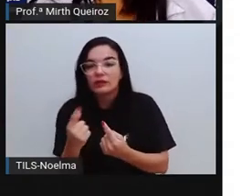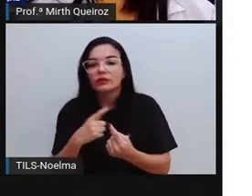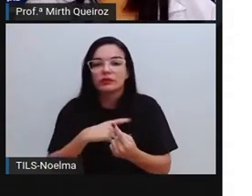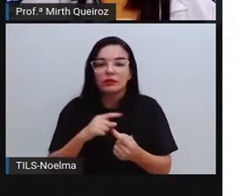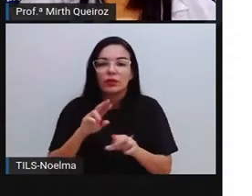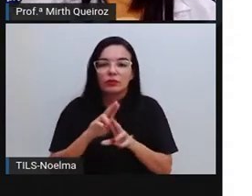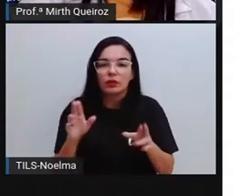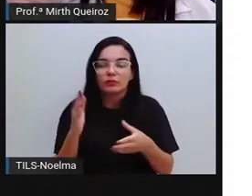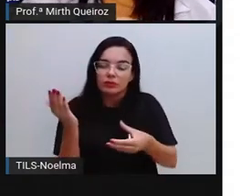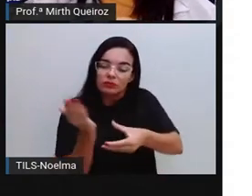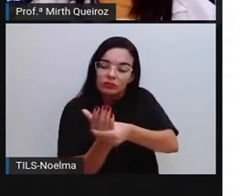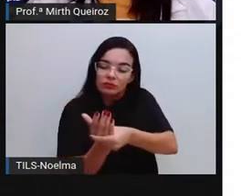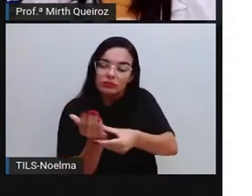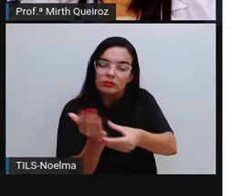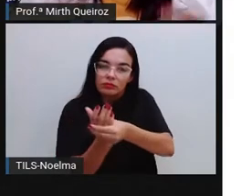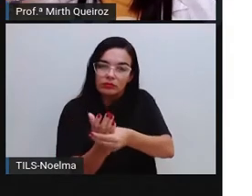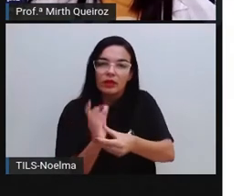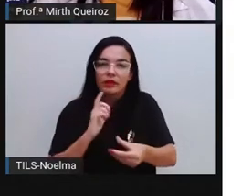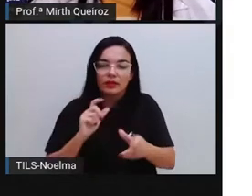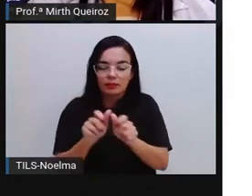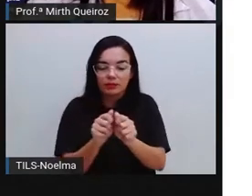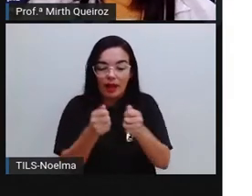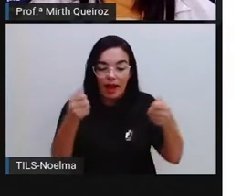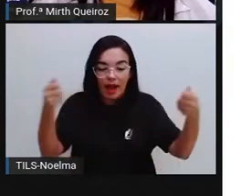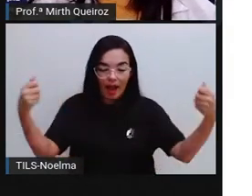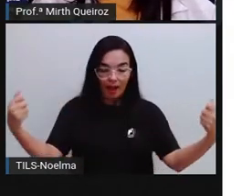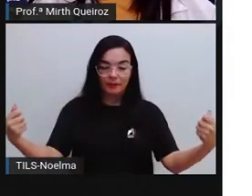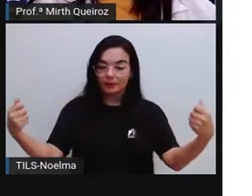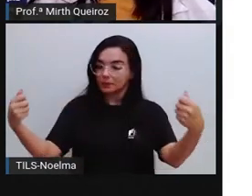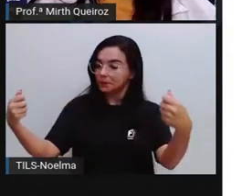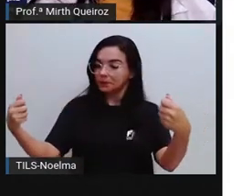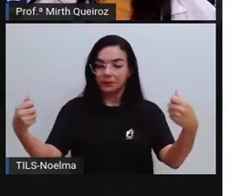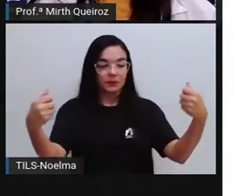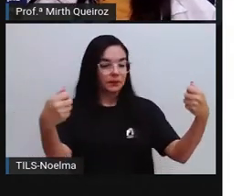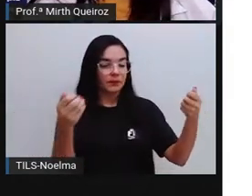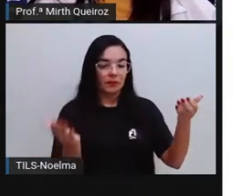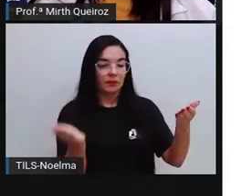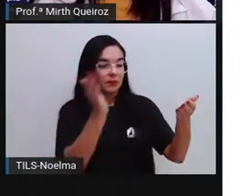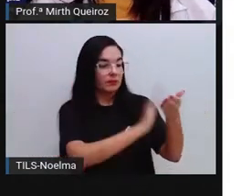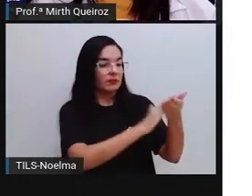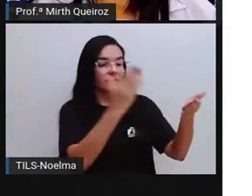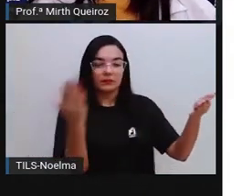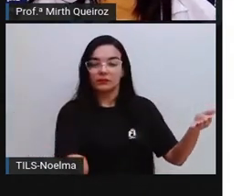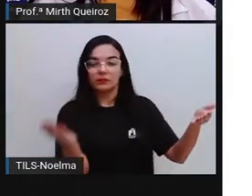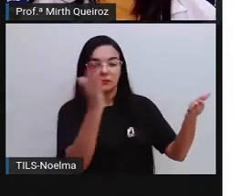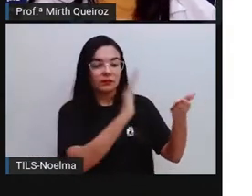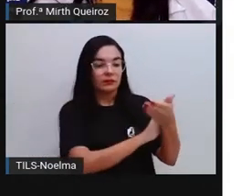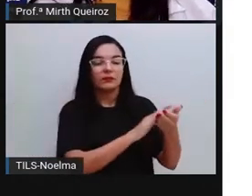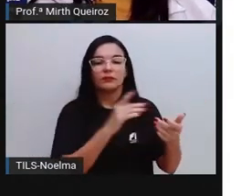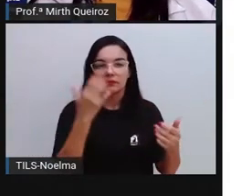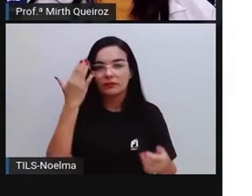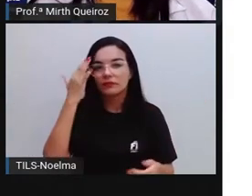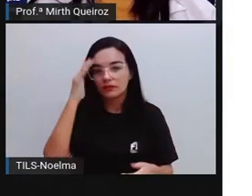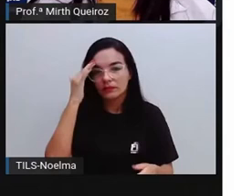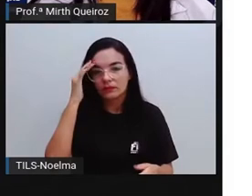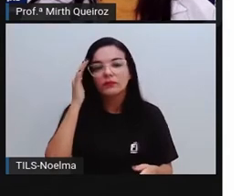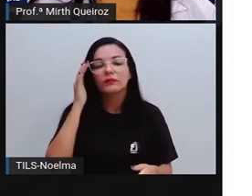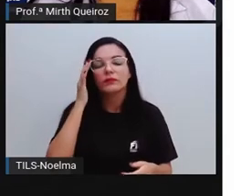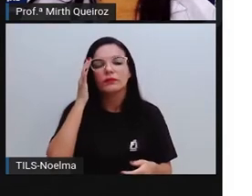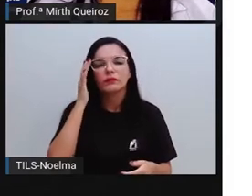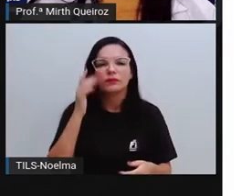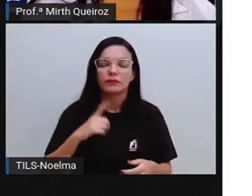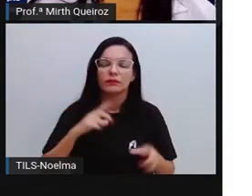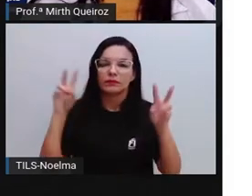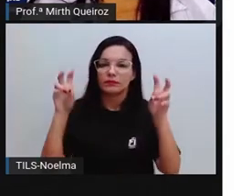caderno. É tanto que dá para a gente tirar vários cadernos quando a gente abre o jornal ali, Desmonta esse jornal. Cada caderno vai abordar um assunto aí